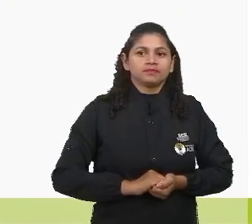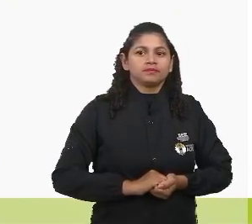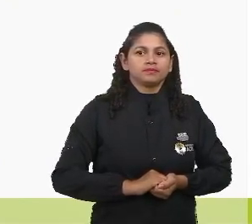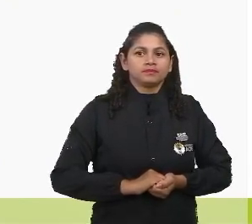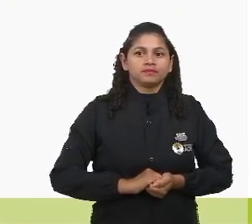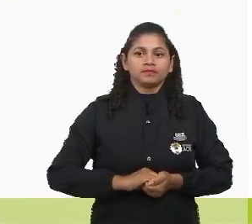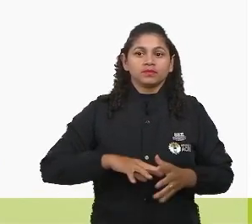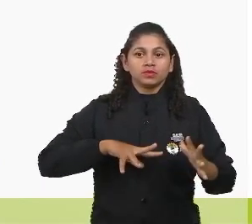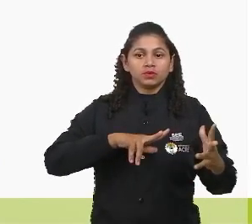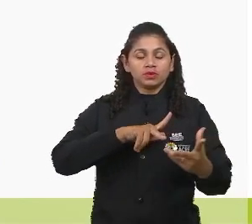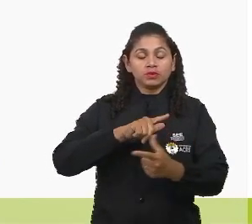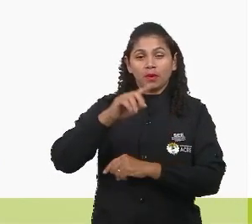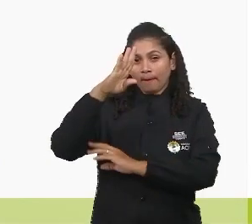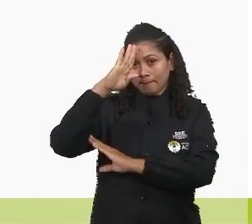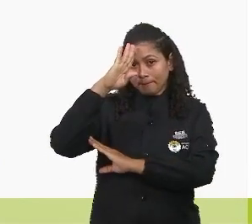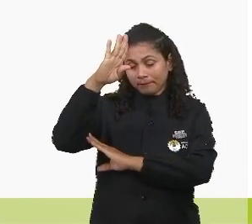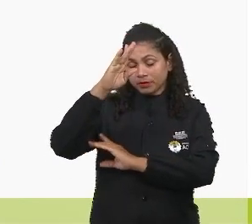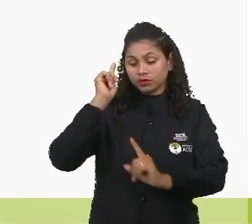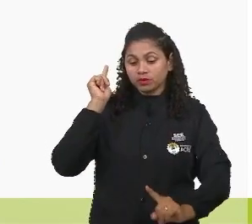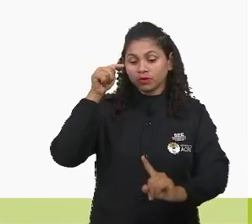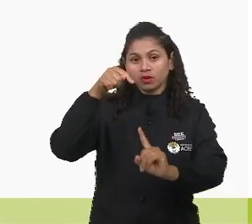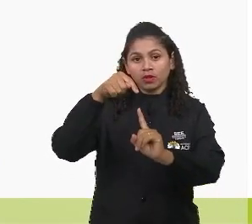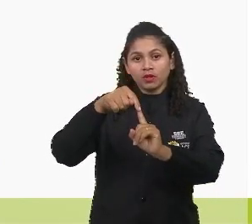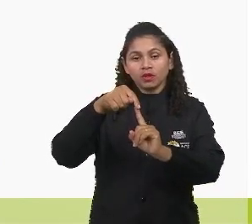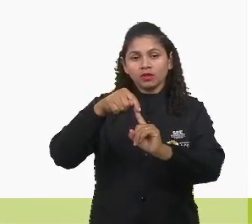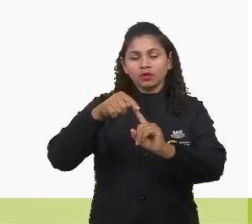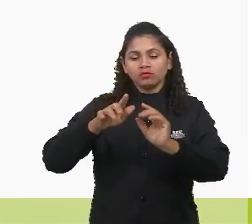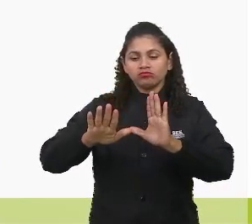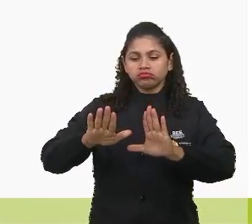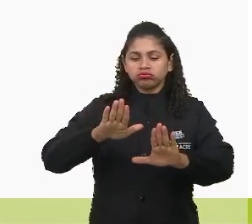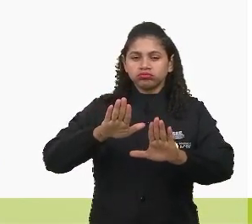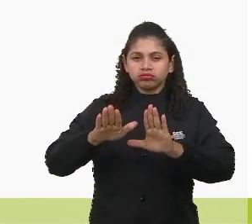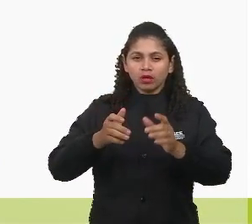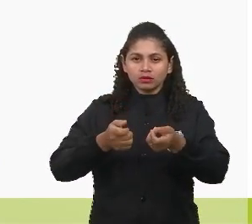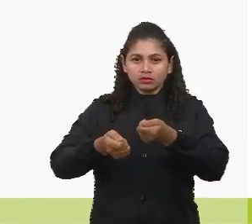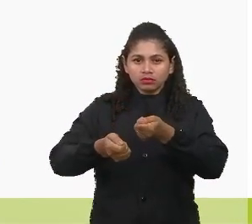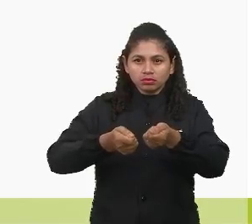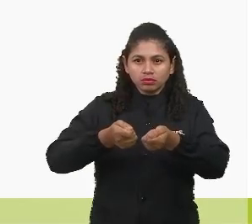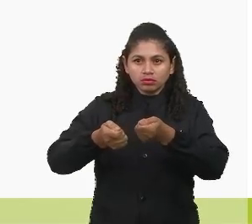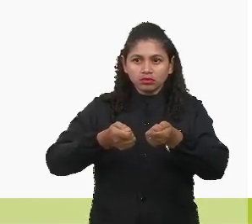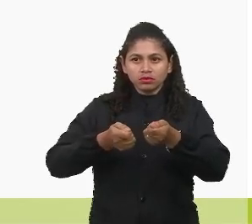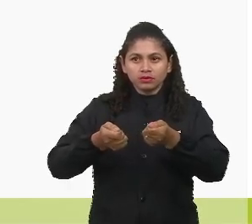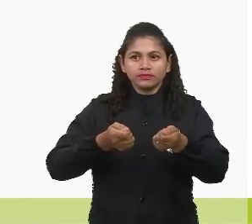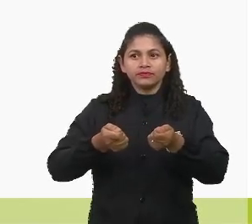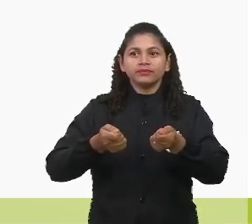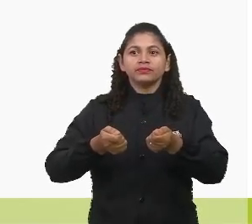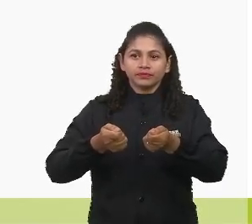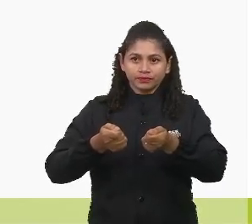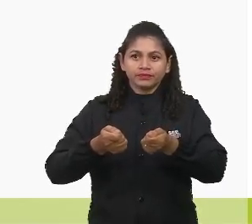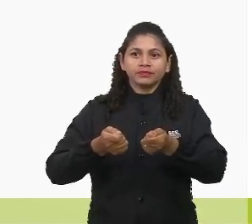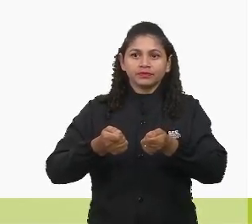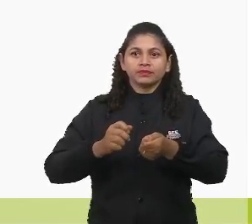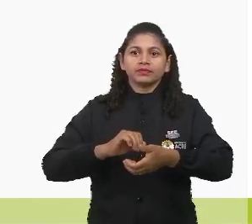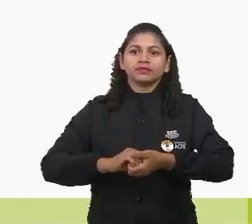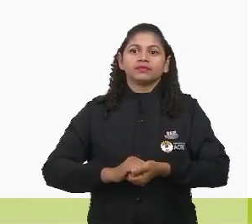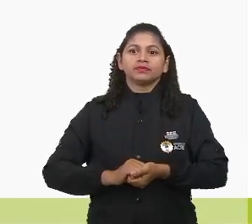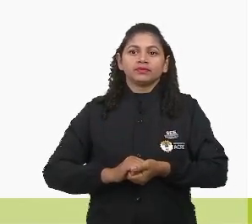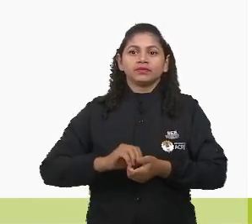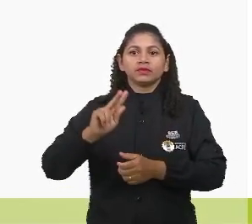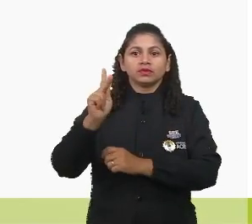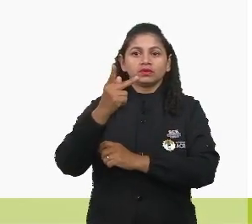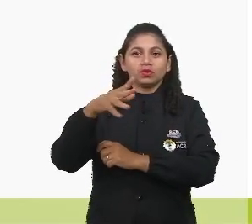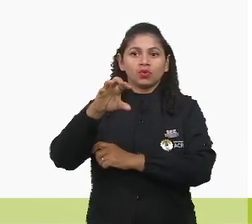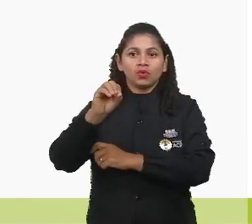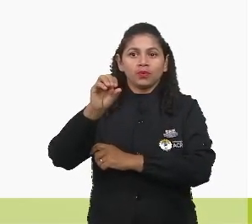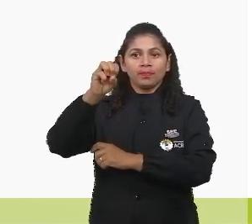forma geral, o principal objetivo do corpo é buscar manter a homeostase. Ah, já falei. Ai, que droga. Mas enfim, Homeostase. Sendo assim, conhecer o aspecto